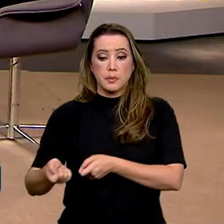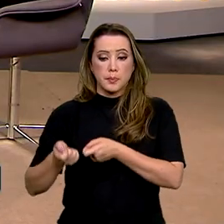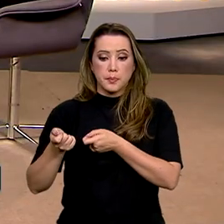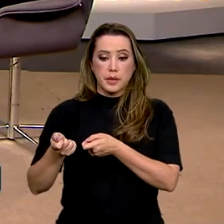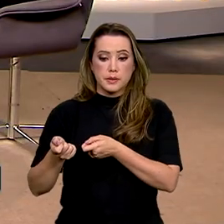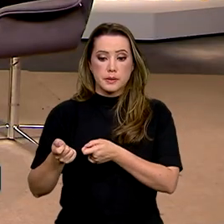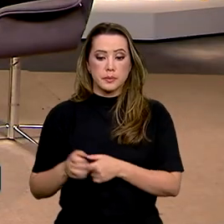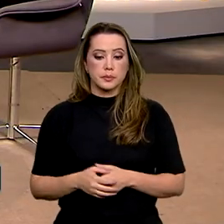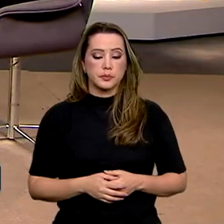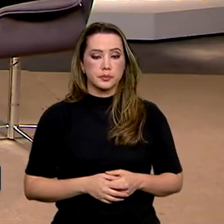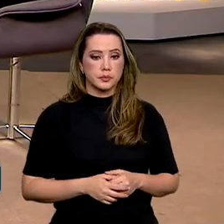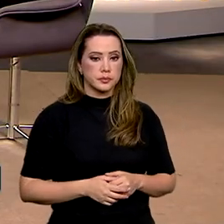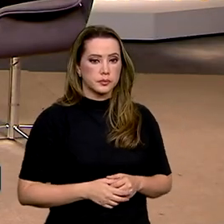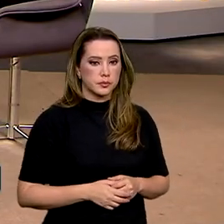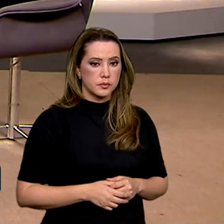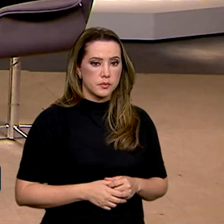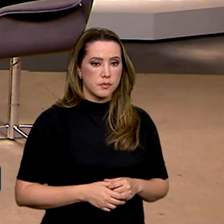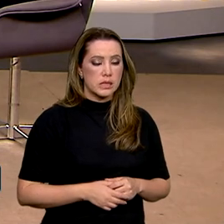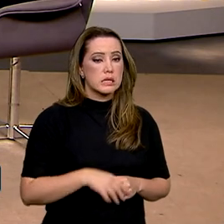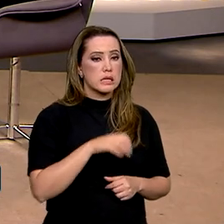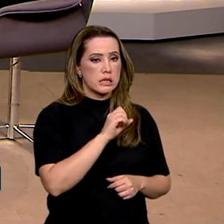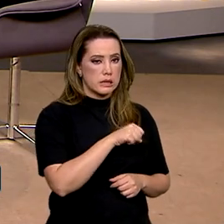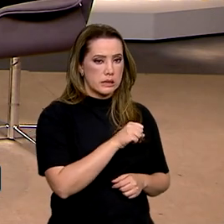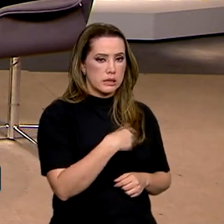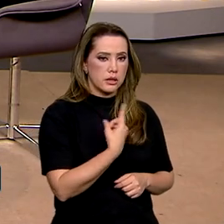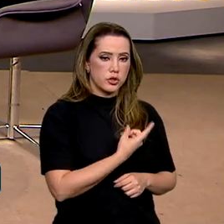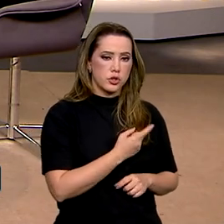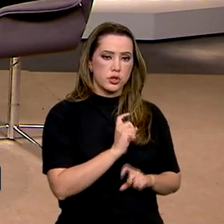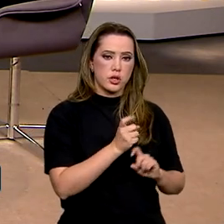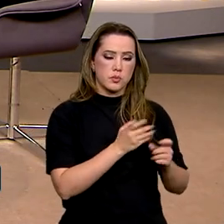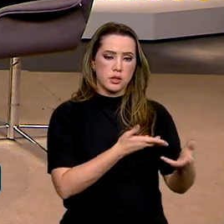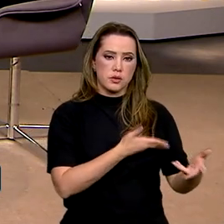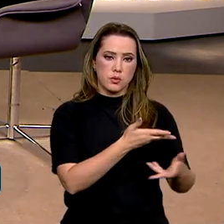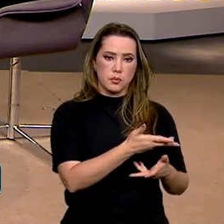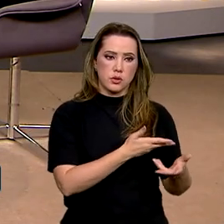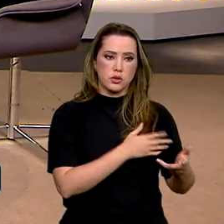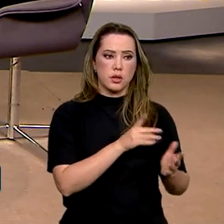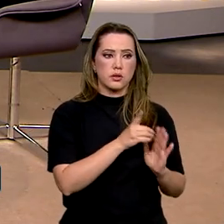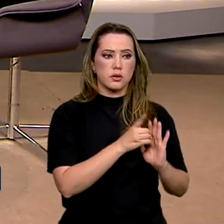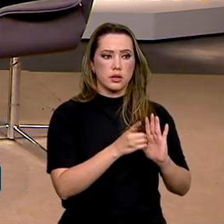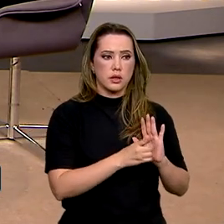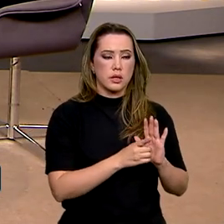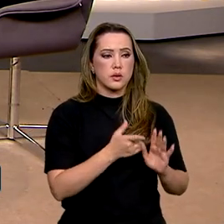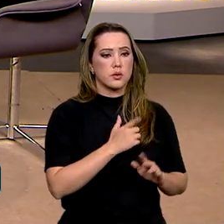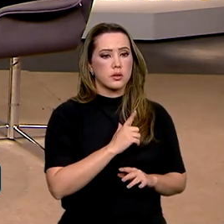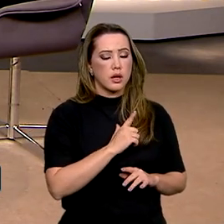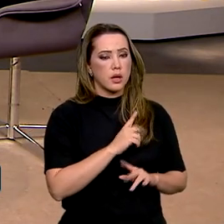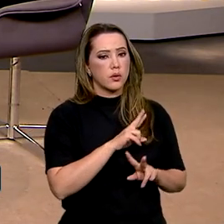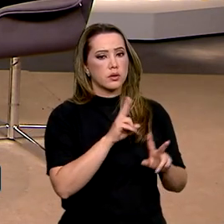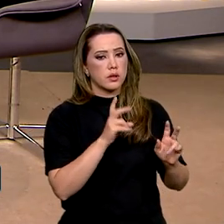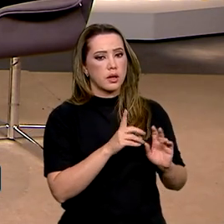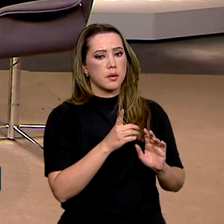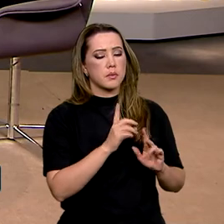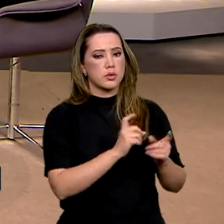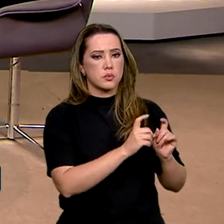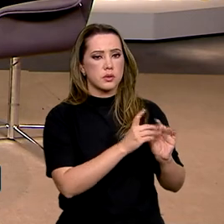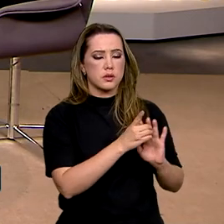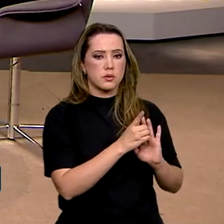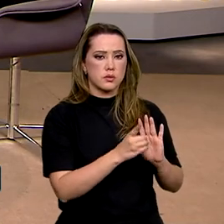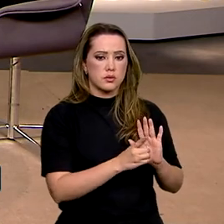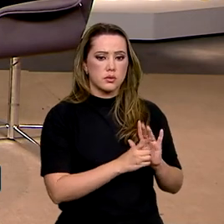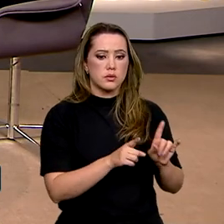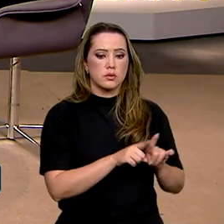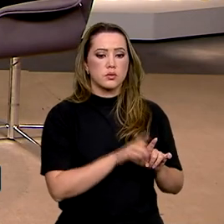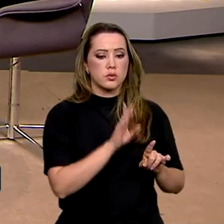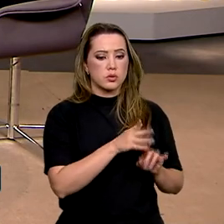temos o que chamamos de gestão compartilhada. Ela está no decreto. Então, quando a gente chama de gestão compartilhada, que já aconteceu